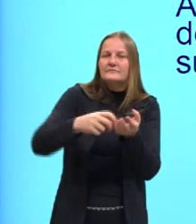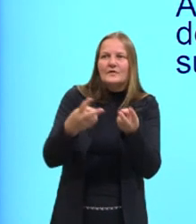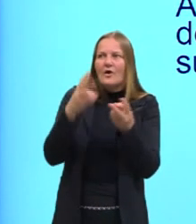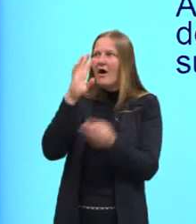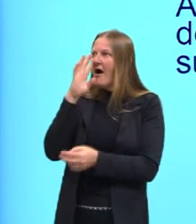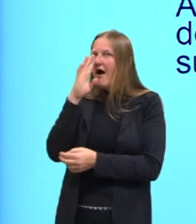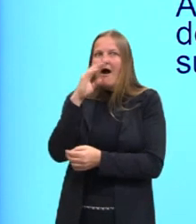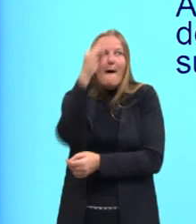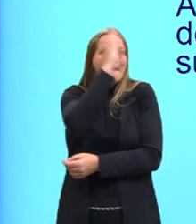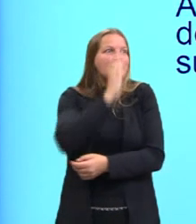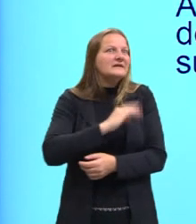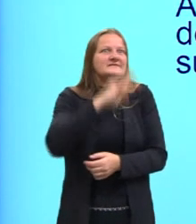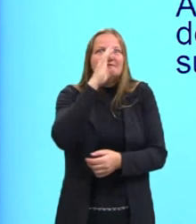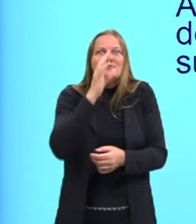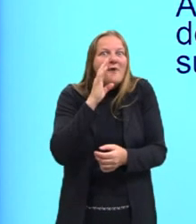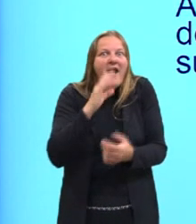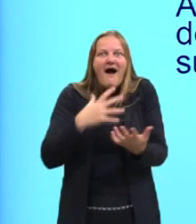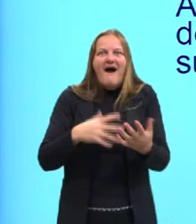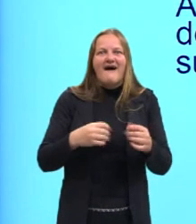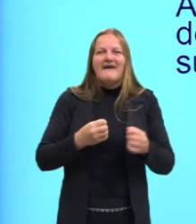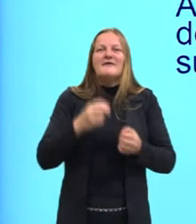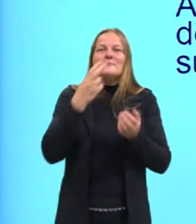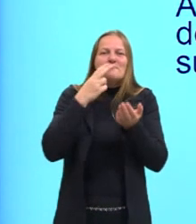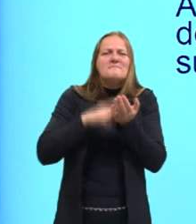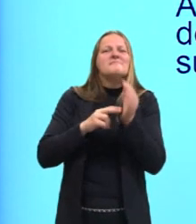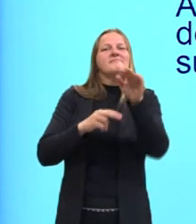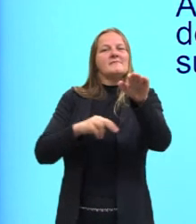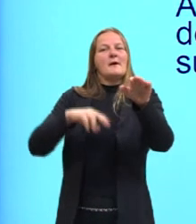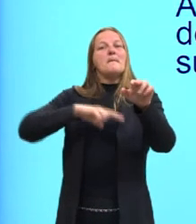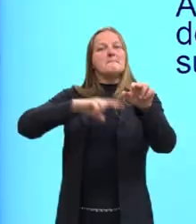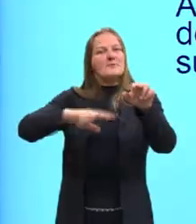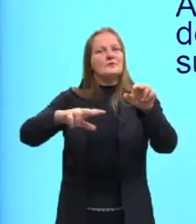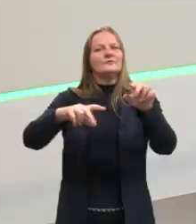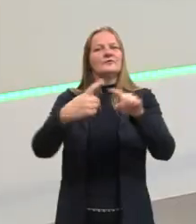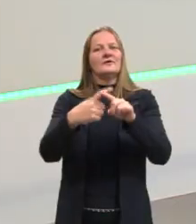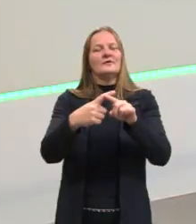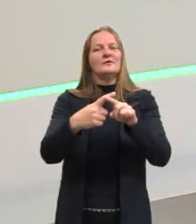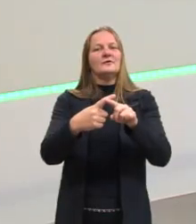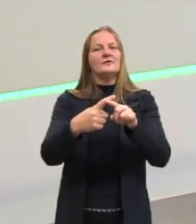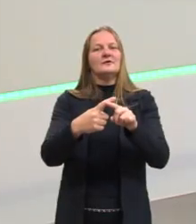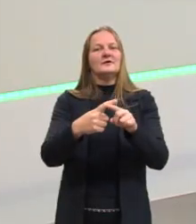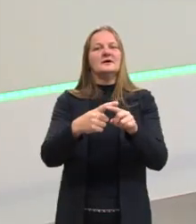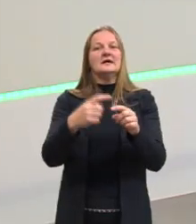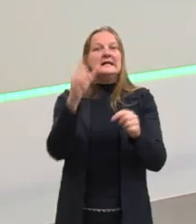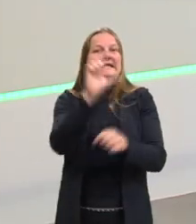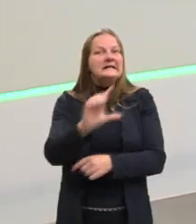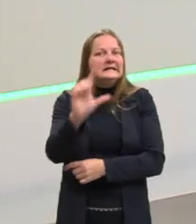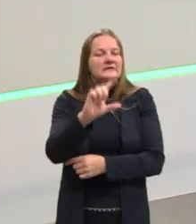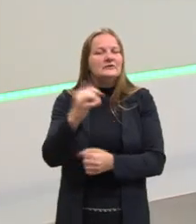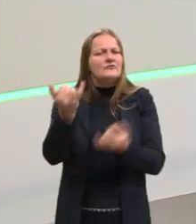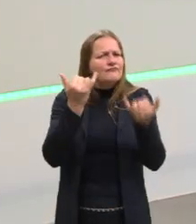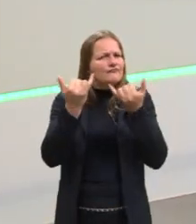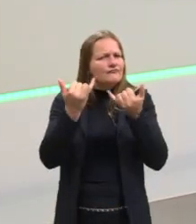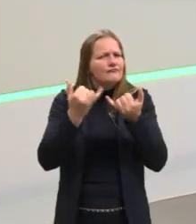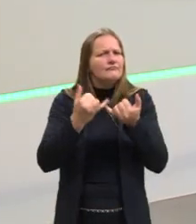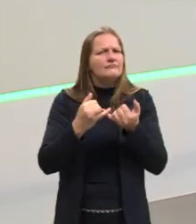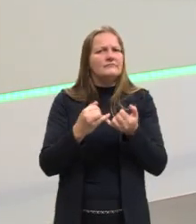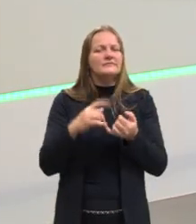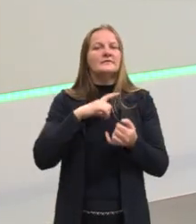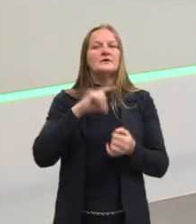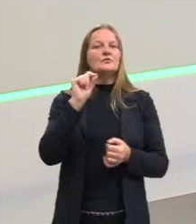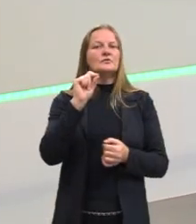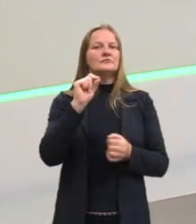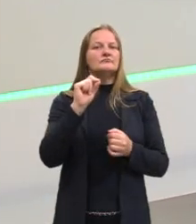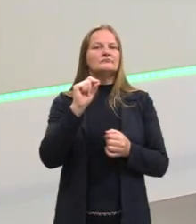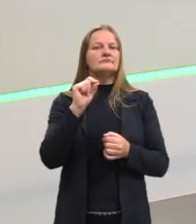Brasil e as encaminhavam a Portugal. Lembrando, dentro da literatura de informação, a gente tem apenas o quê? Temos